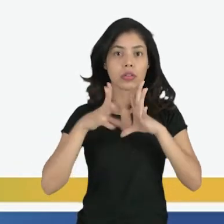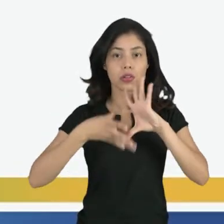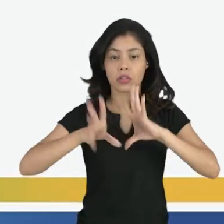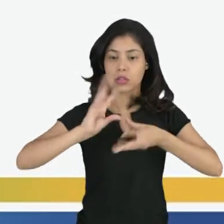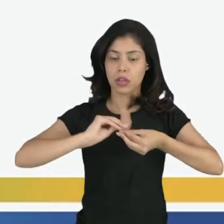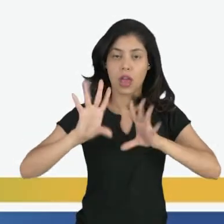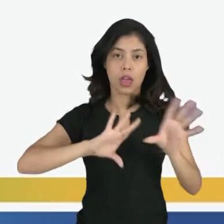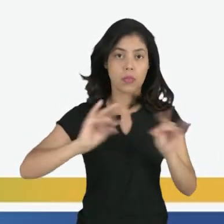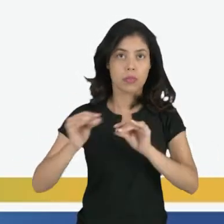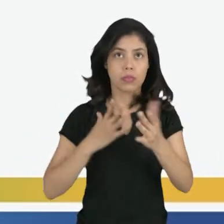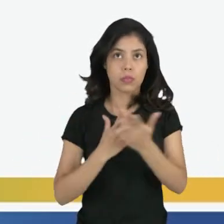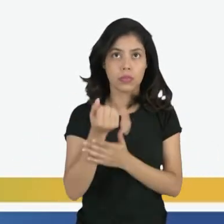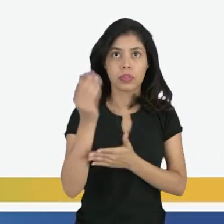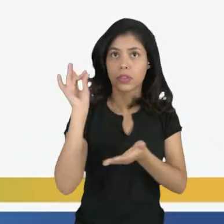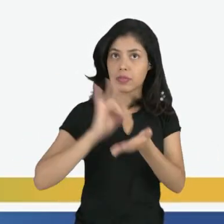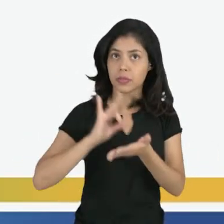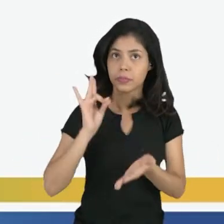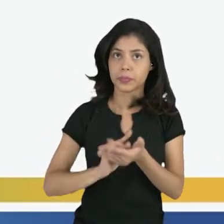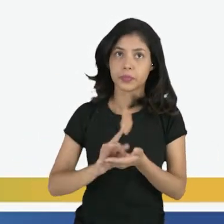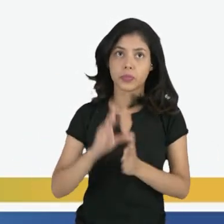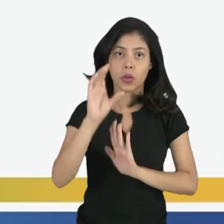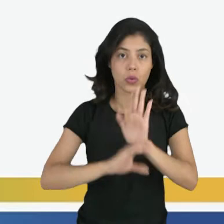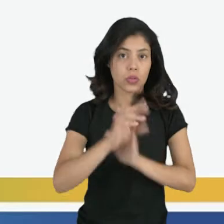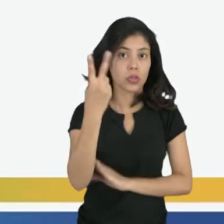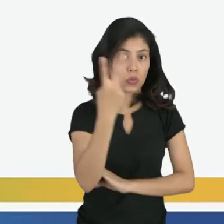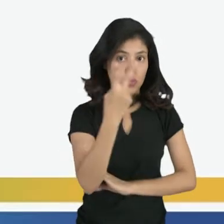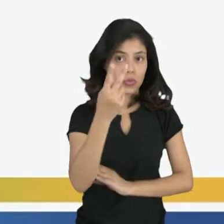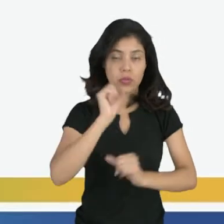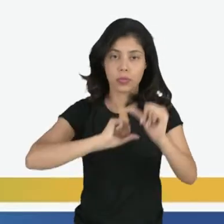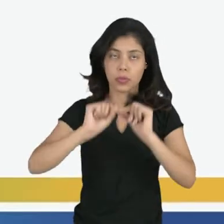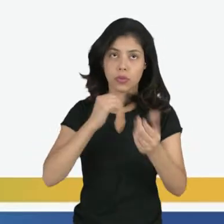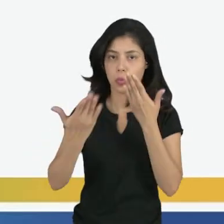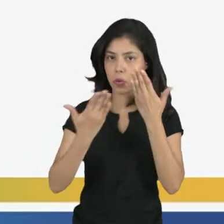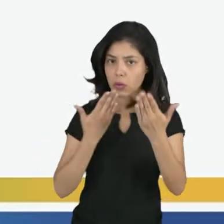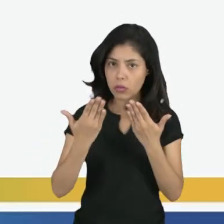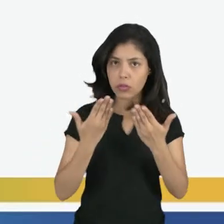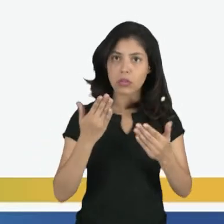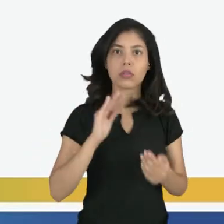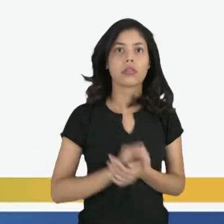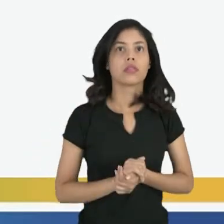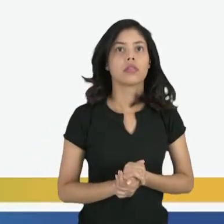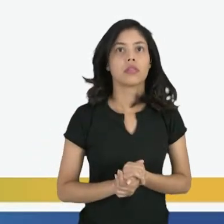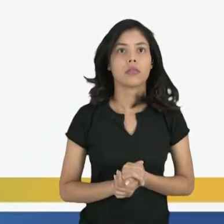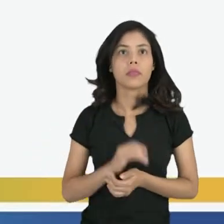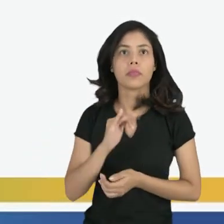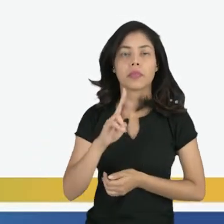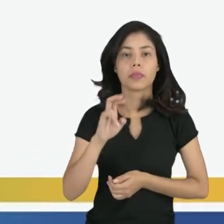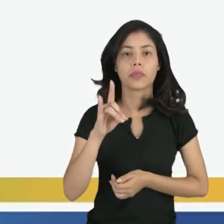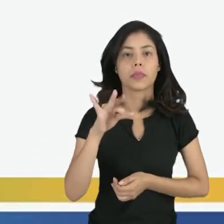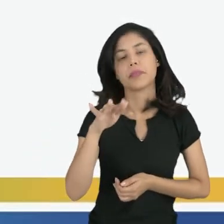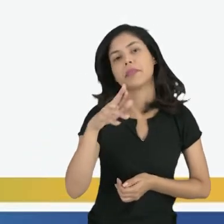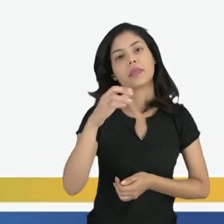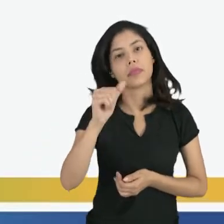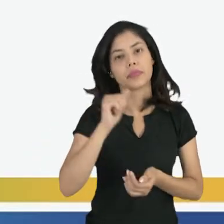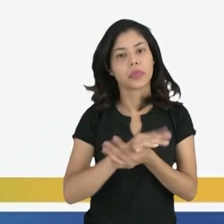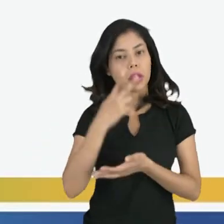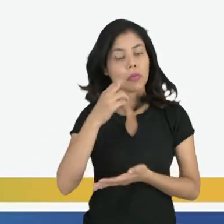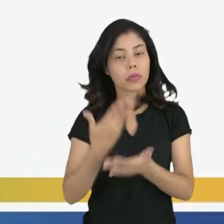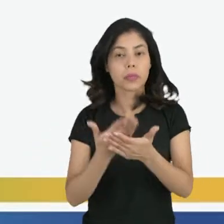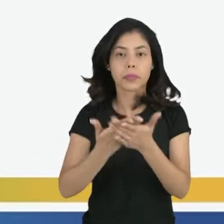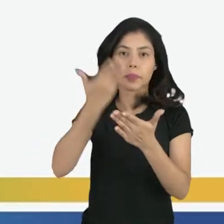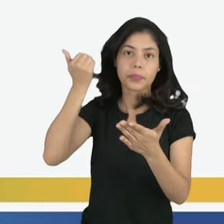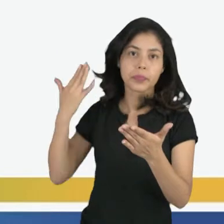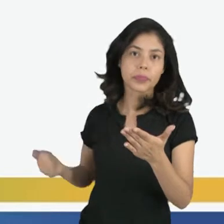verdade através da relação entre dois conceitos opostos, numa relação de interdependência. Então, quando a gente viu na aula